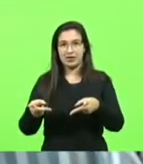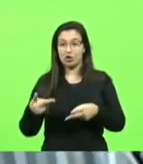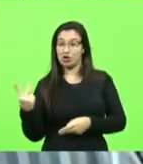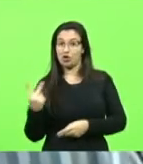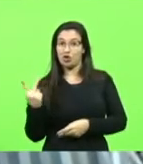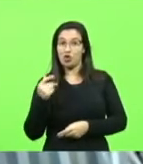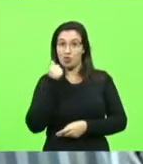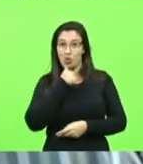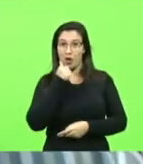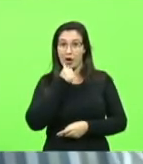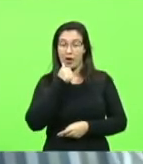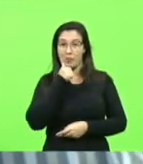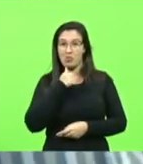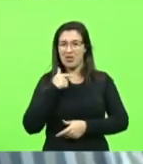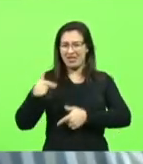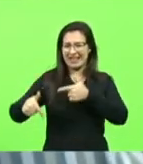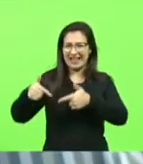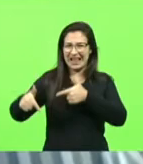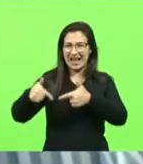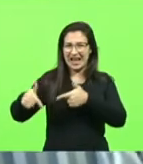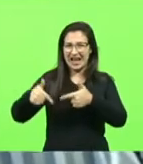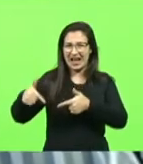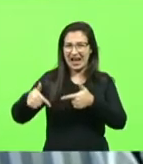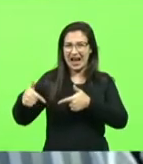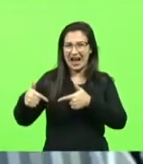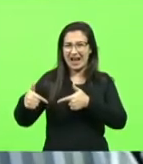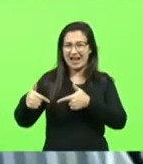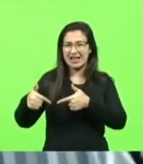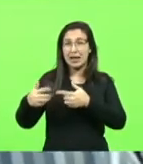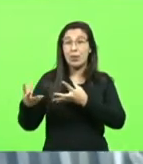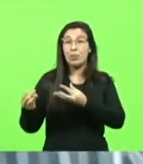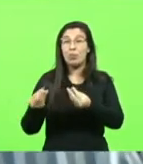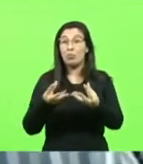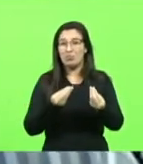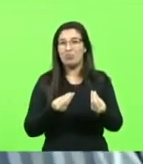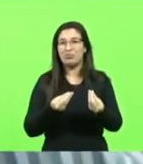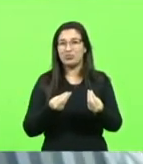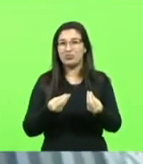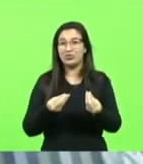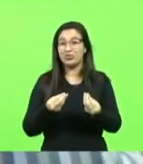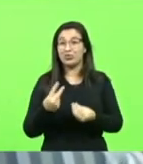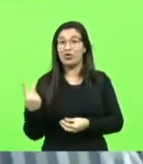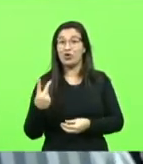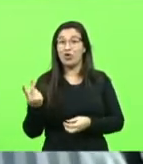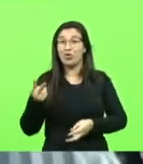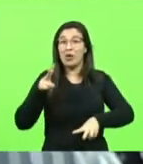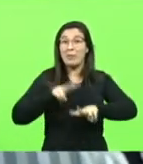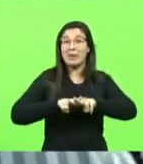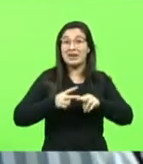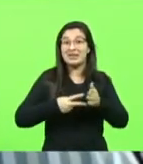junto e trabalhamos muito na campanha do Jais Barreto, no qual fomos presas duas vezes.